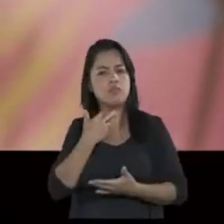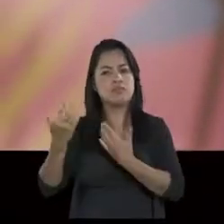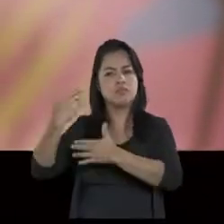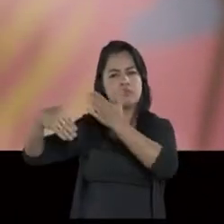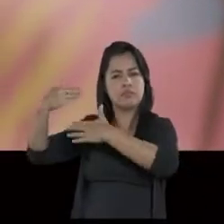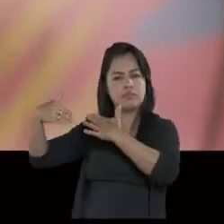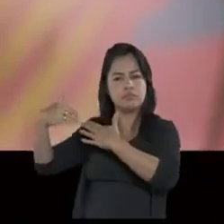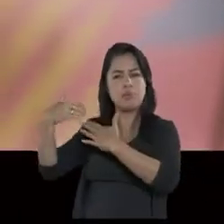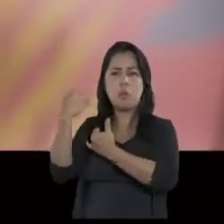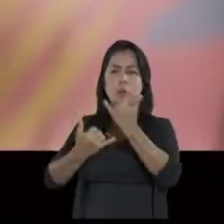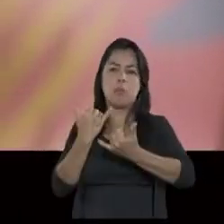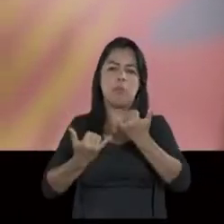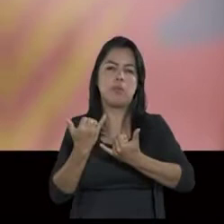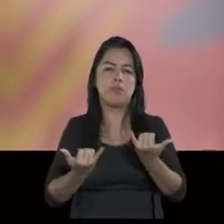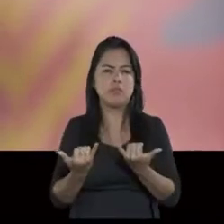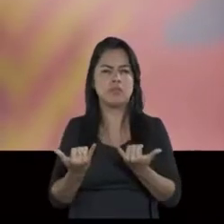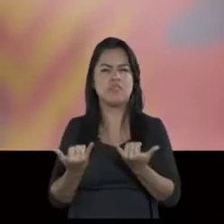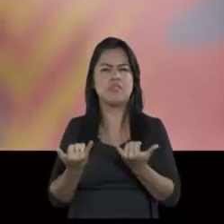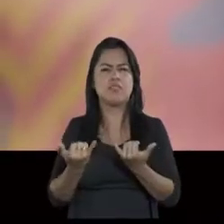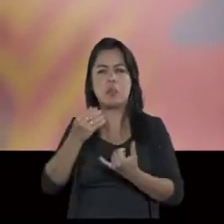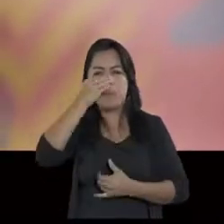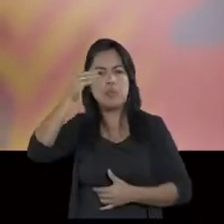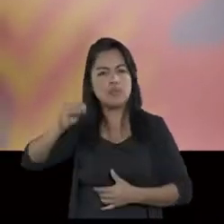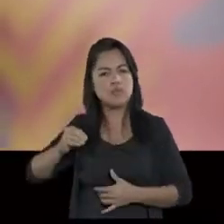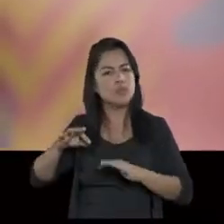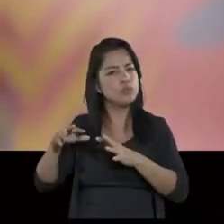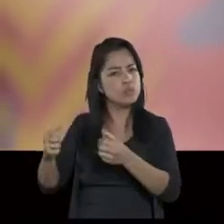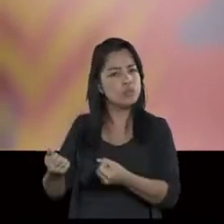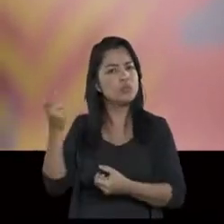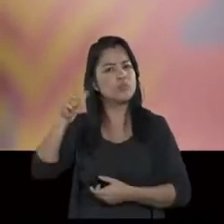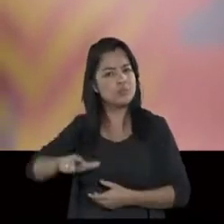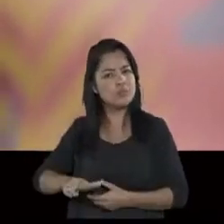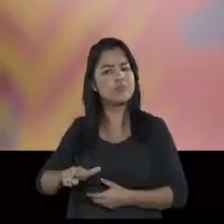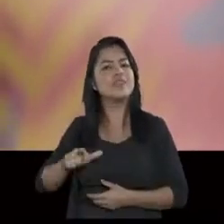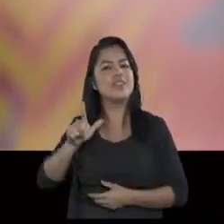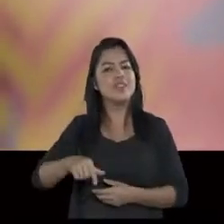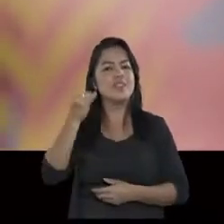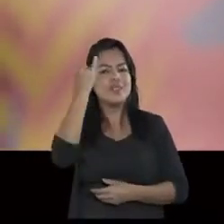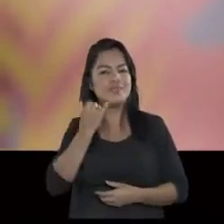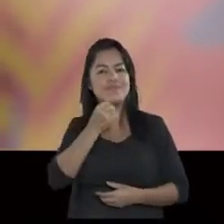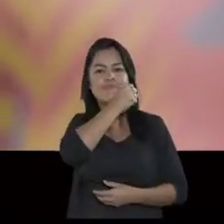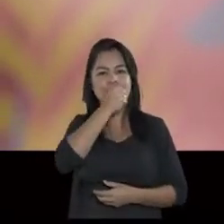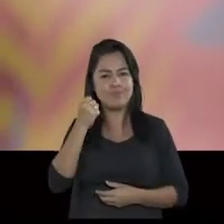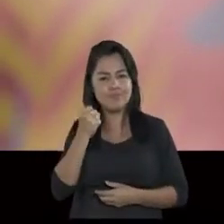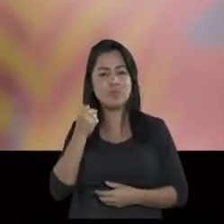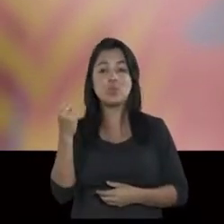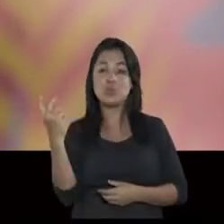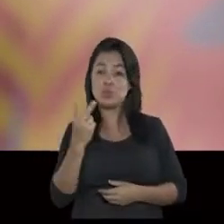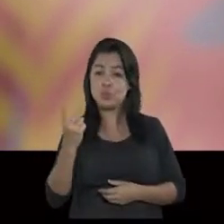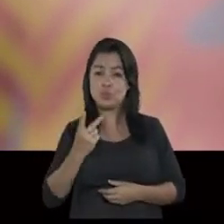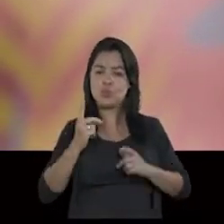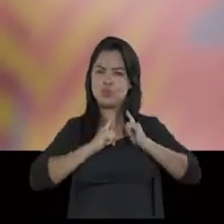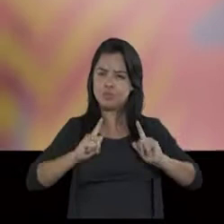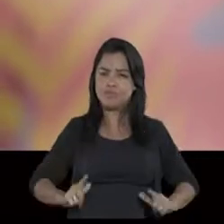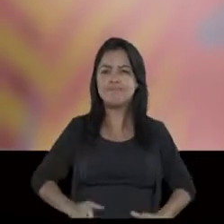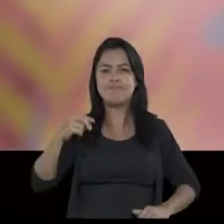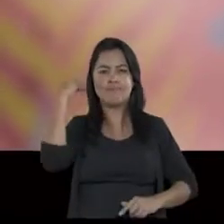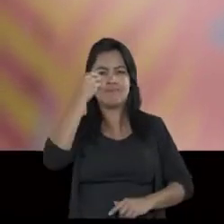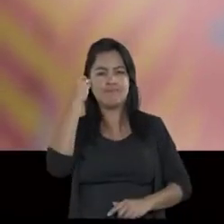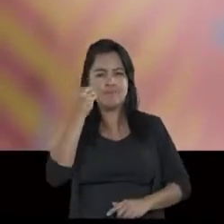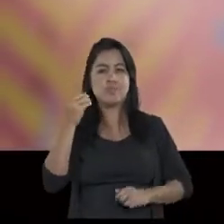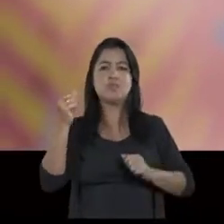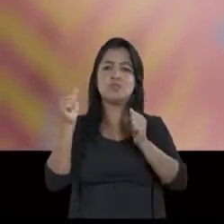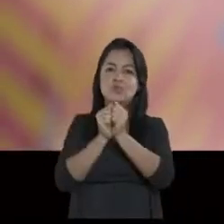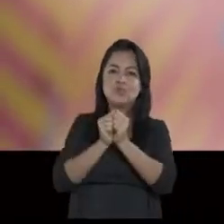atrás ou de embarcar em aventuras arriscando tudo o que já conquistamos. É com Josiel e Silvana, que são dois gestores experientes,